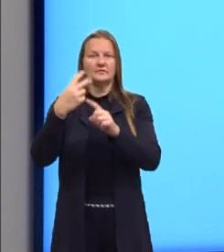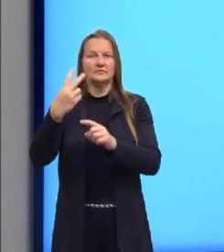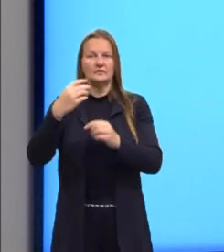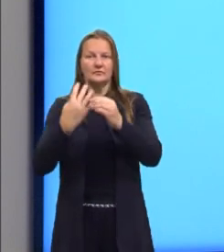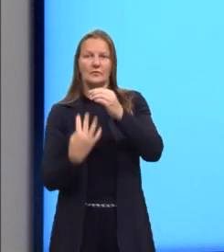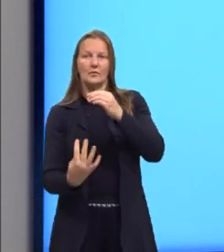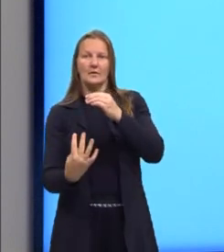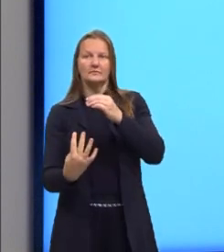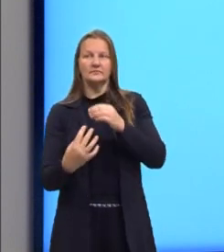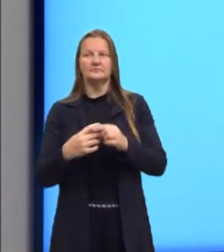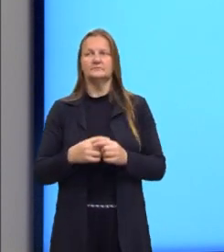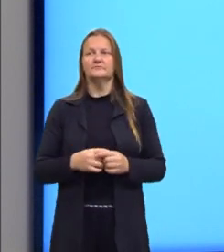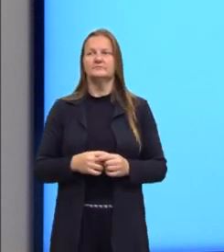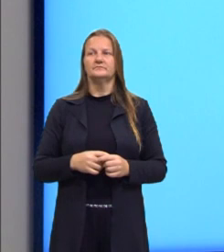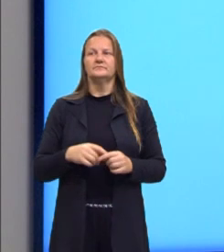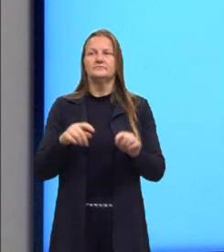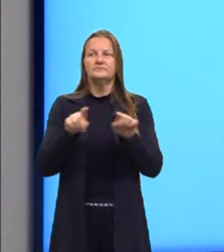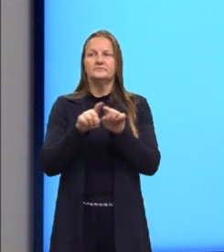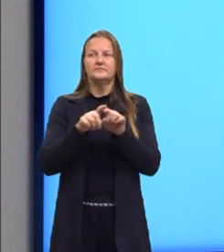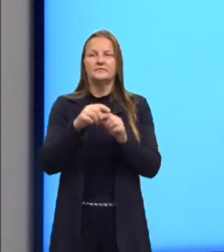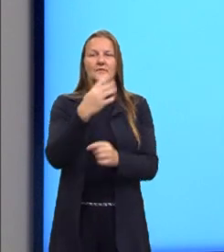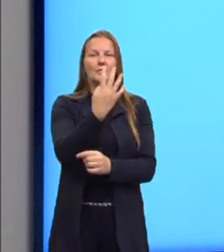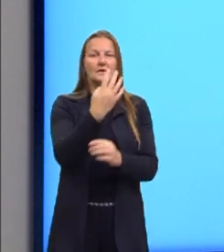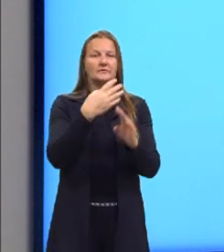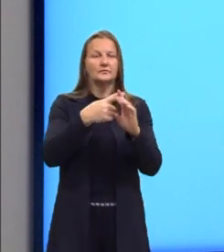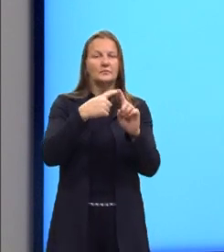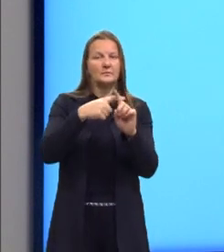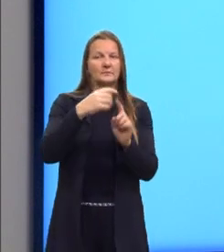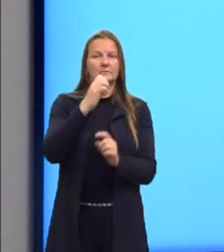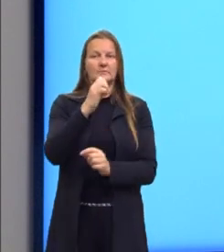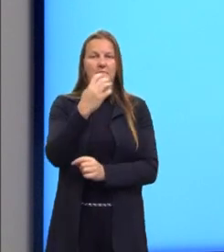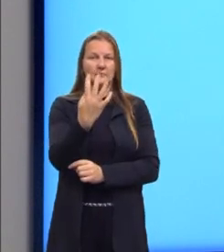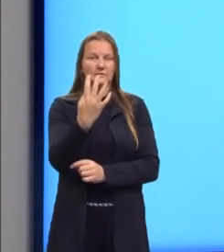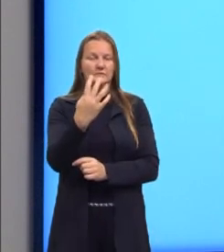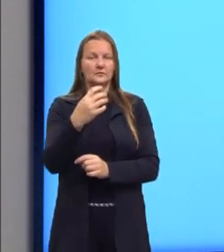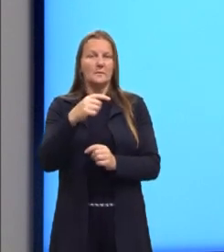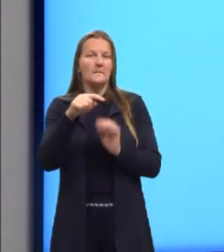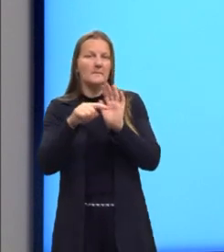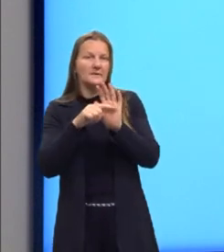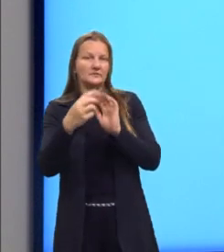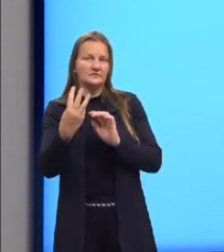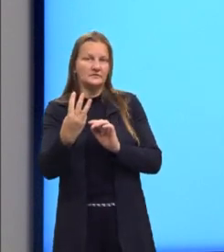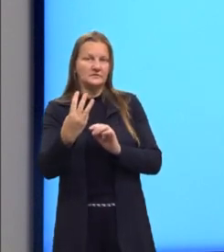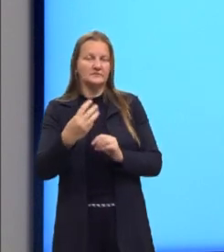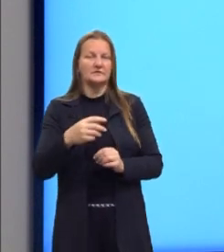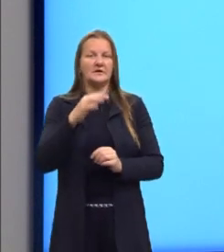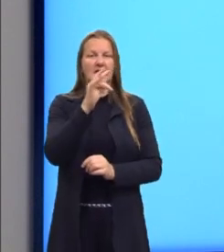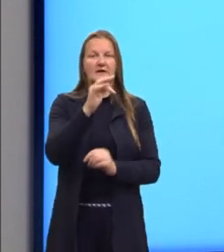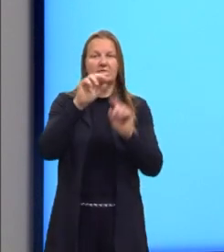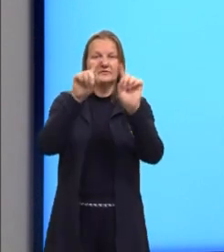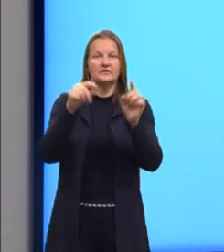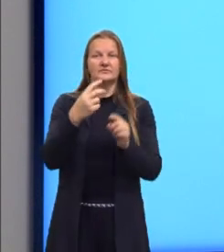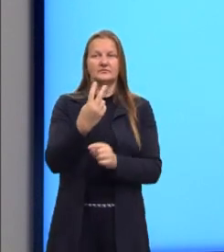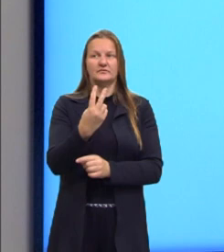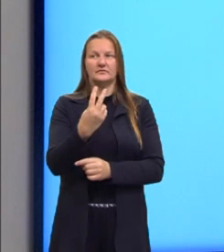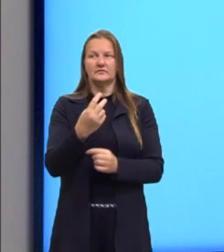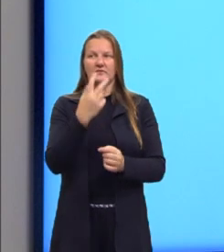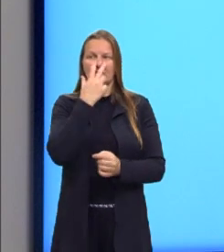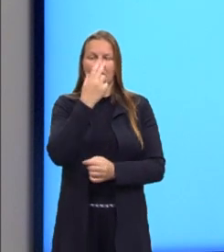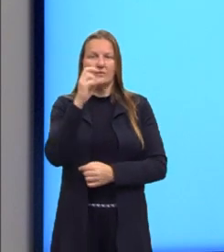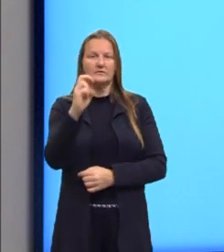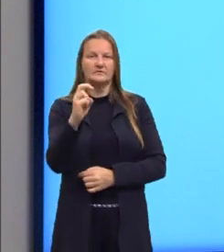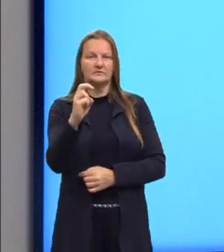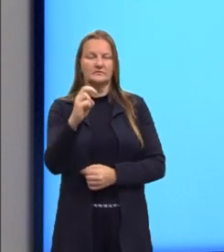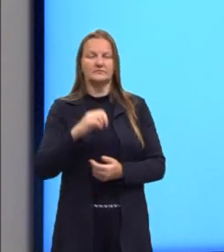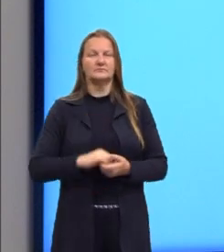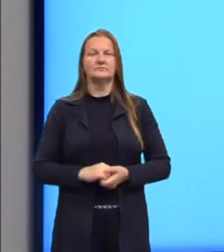também vem da 4. Então, 4 mais 4 menos 3. Então, a f de 2 é igual a